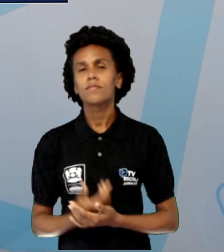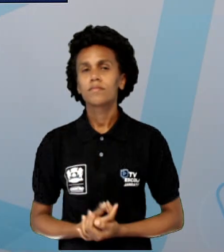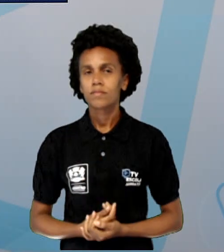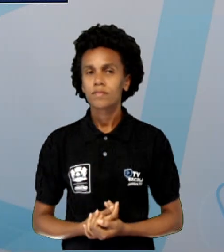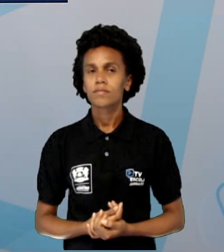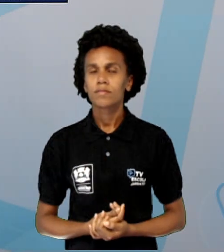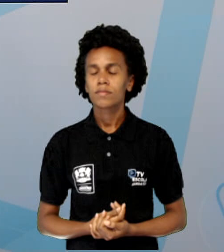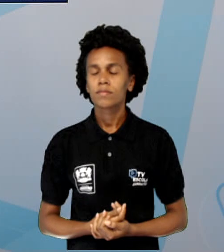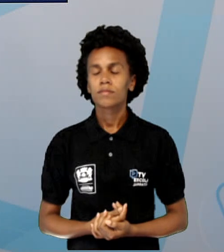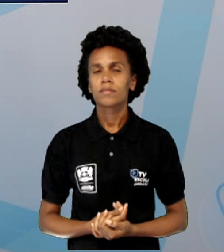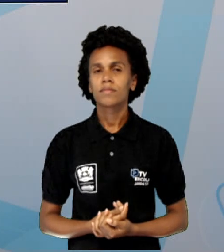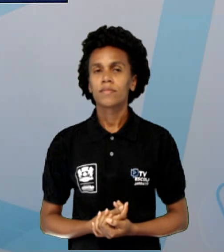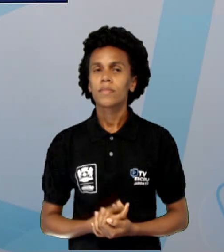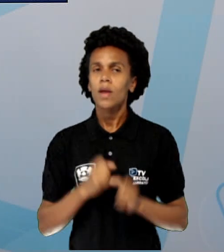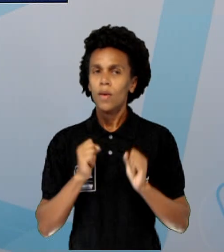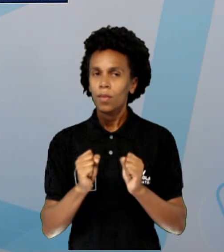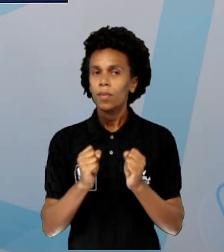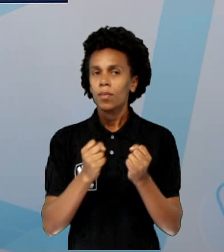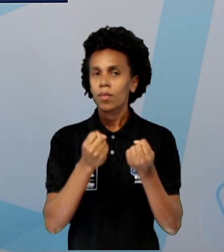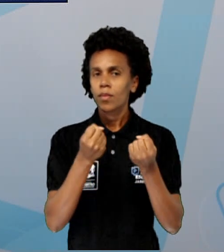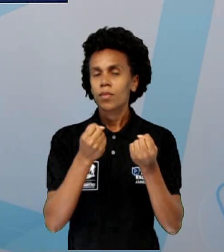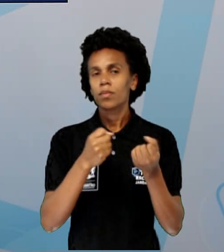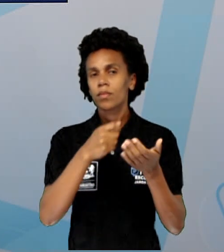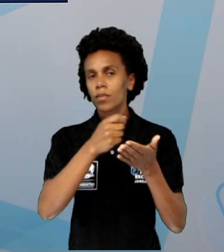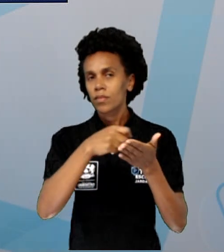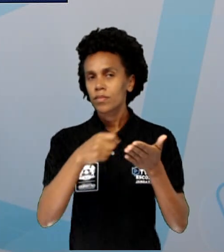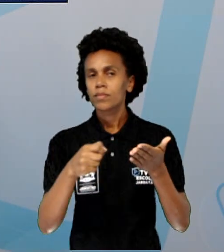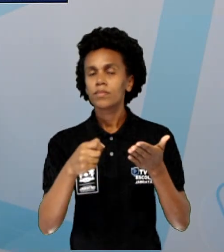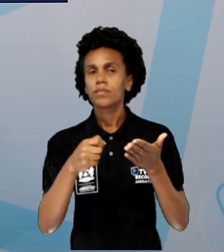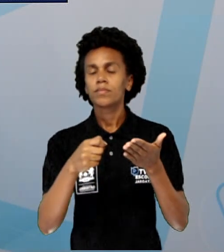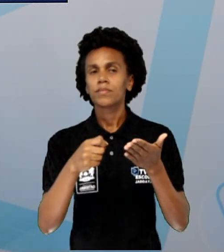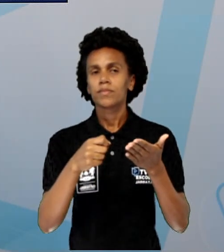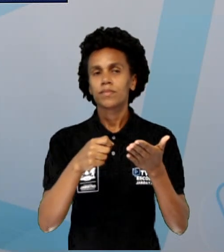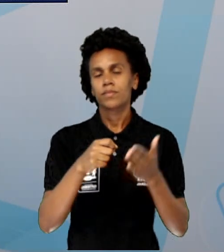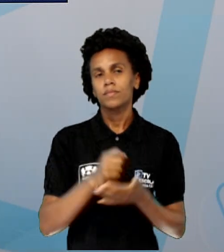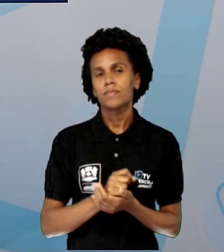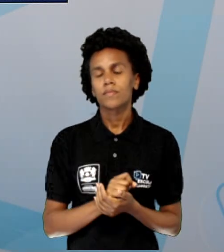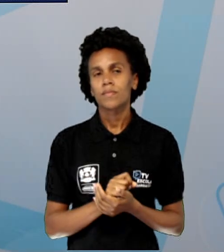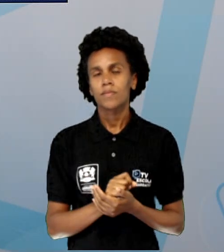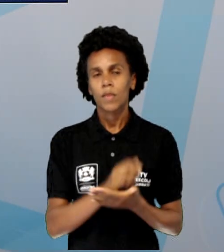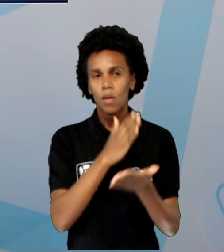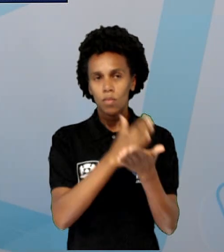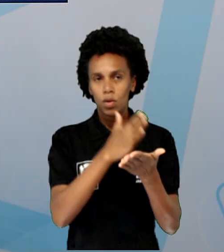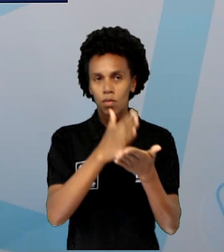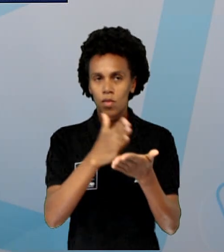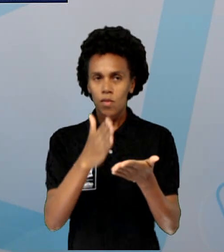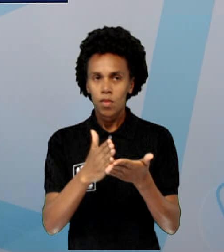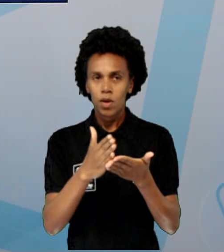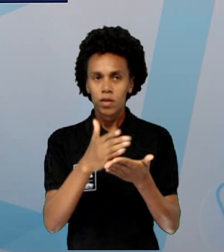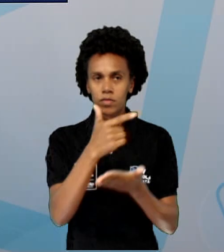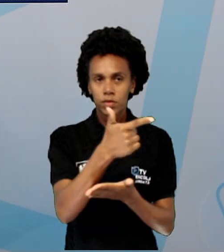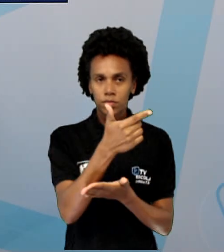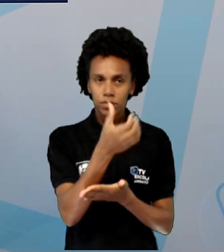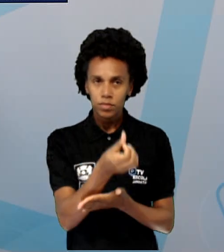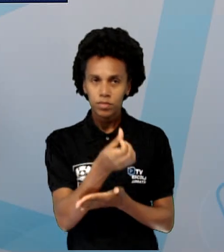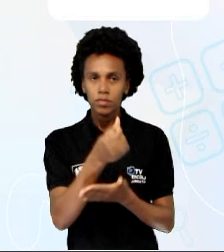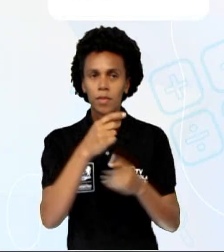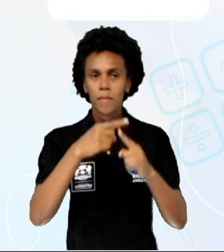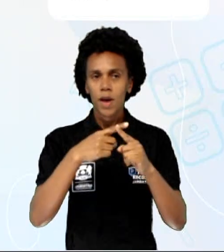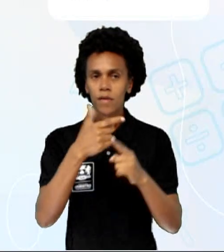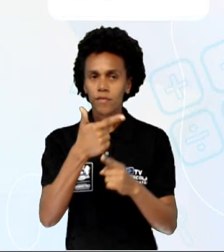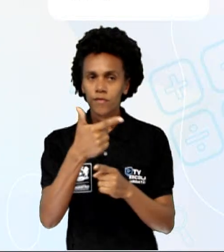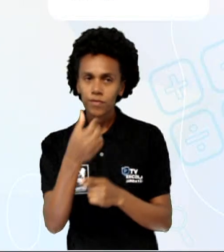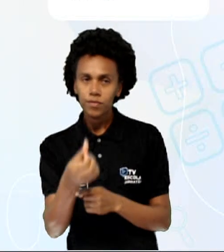A gente pode escrever isso, a quantidade de parcelas, que multiplica o valor da parcela. 3 vezes 26 vai dar